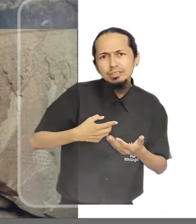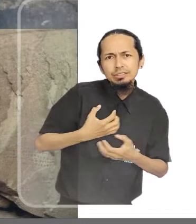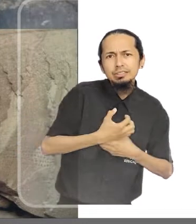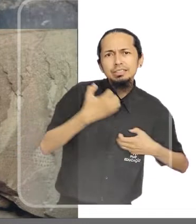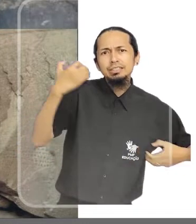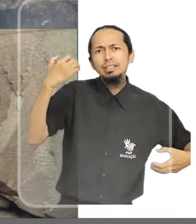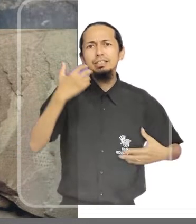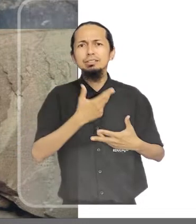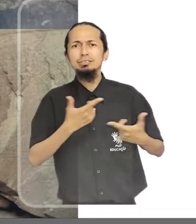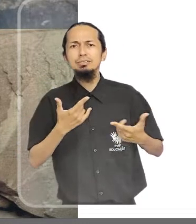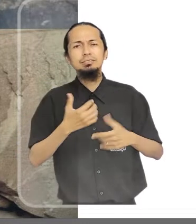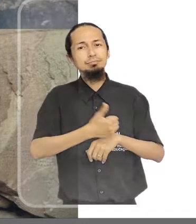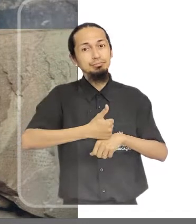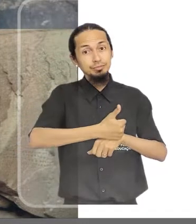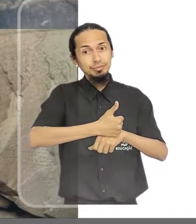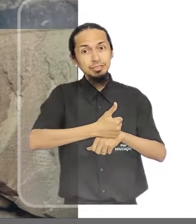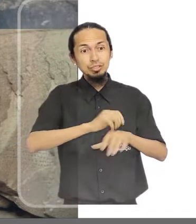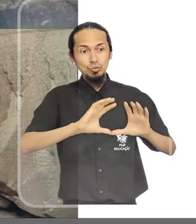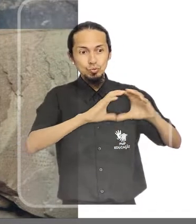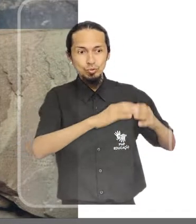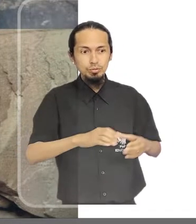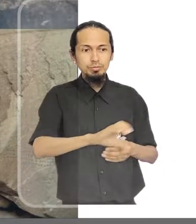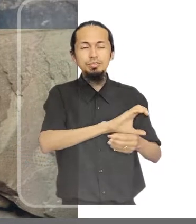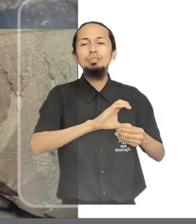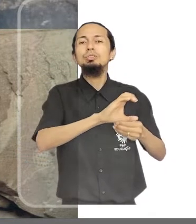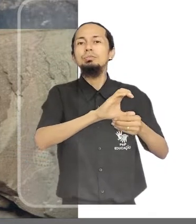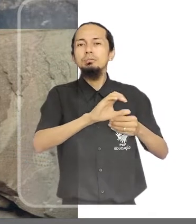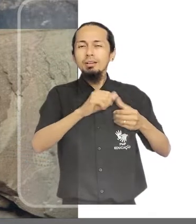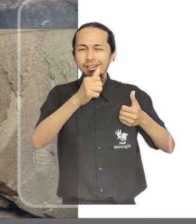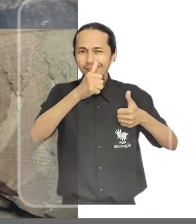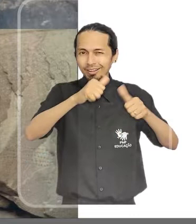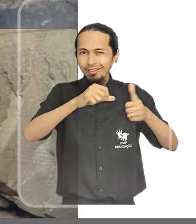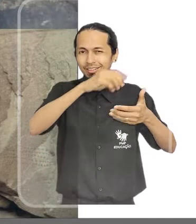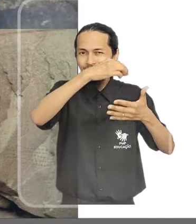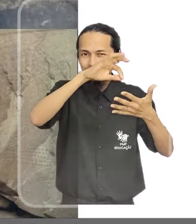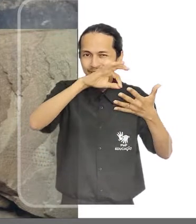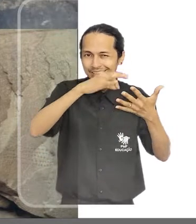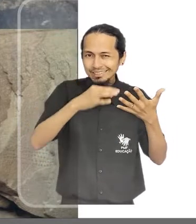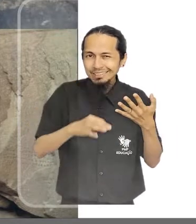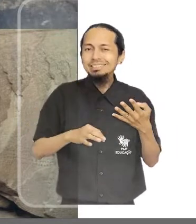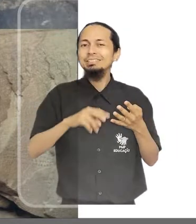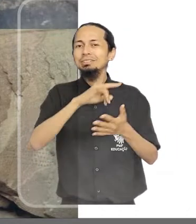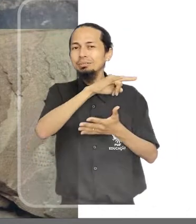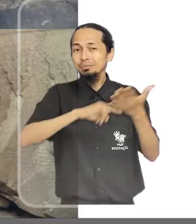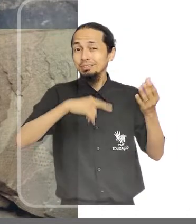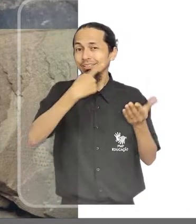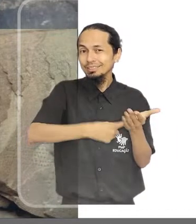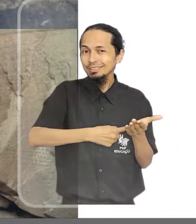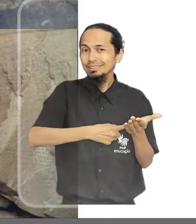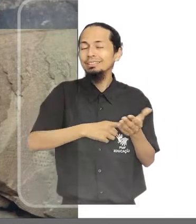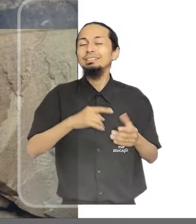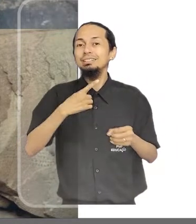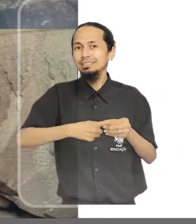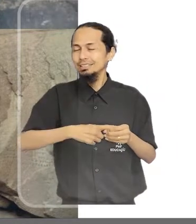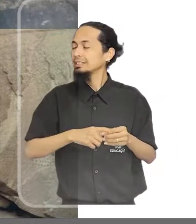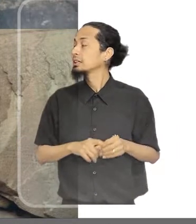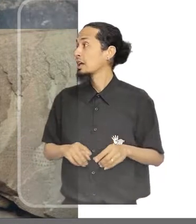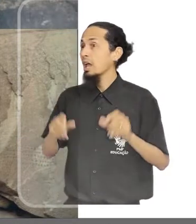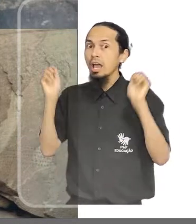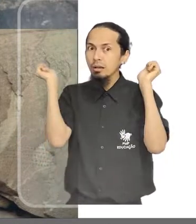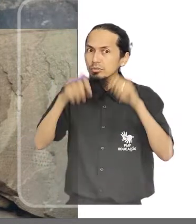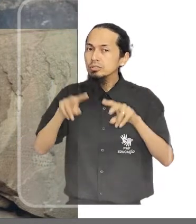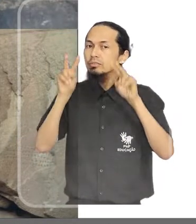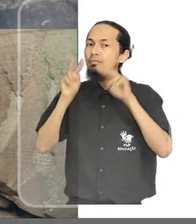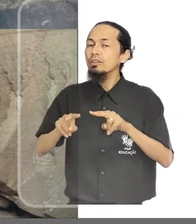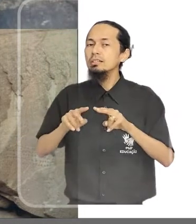e outros profissionais, no âmbito da Comissão Multidisciplinar de Revisão do Plano Diretor. É possível visualizar o